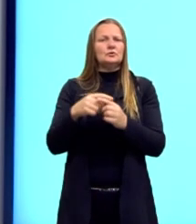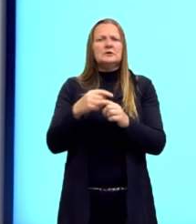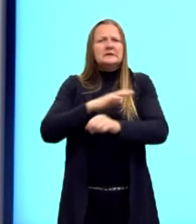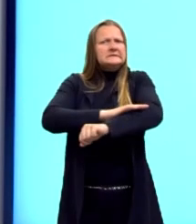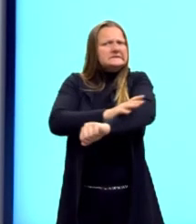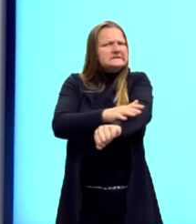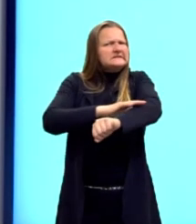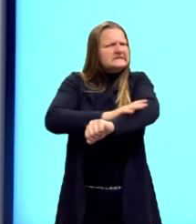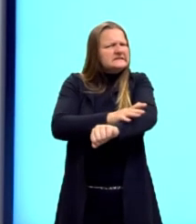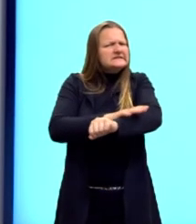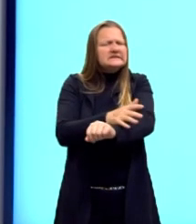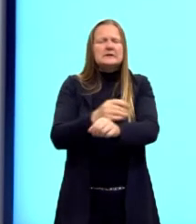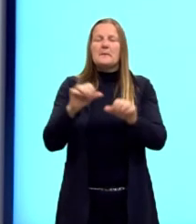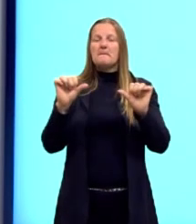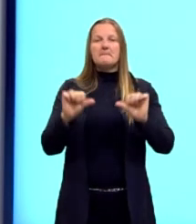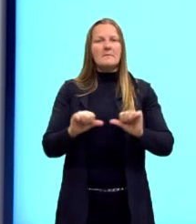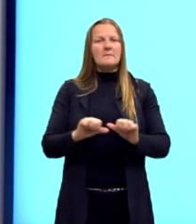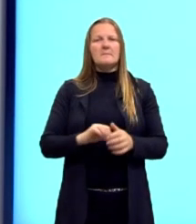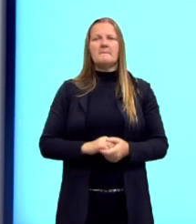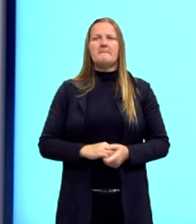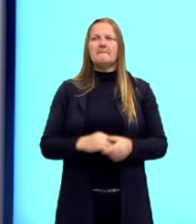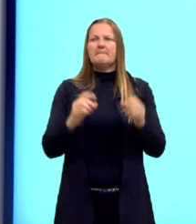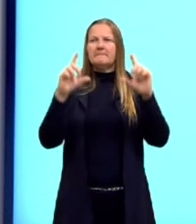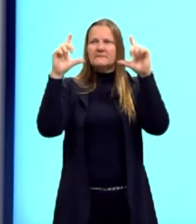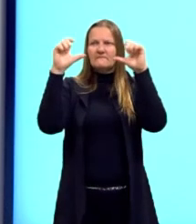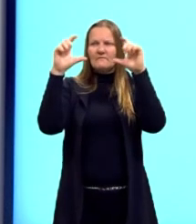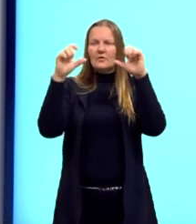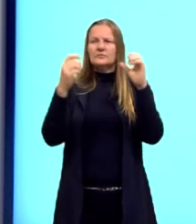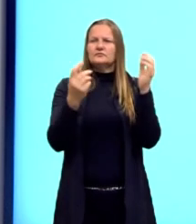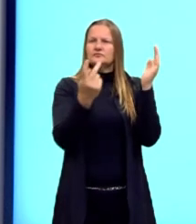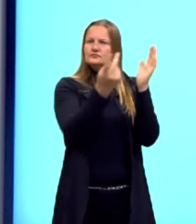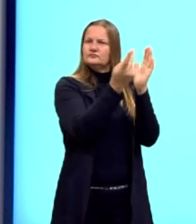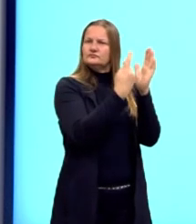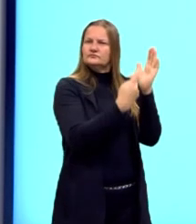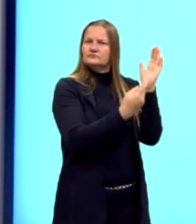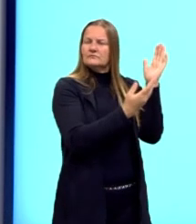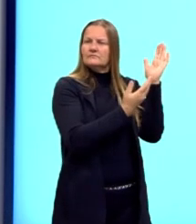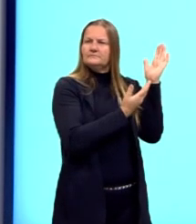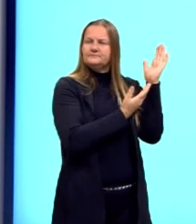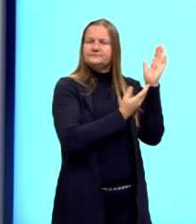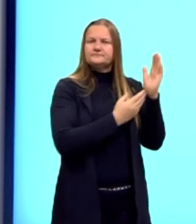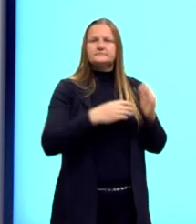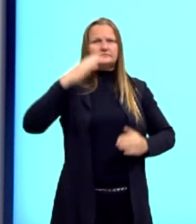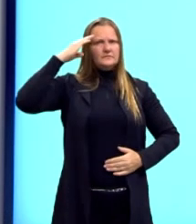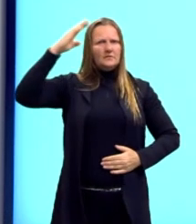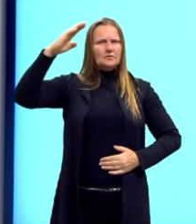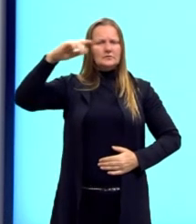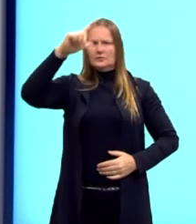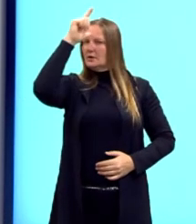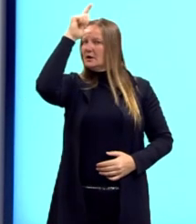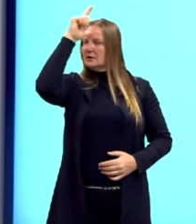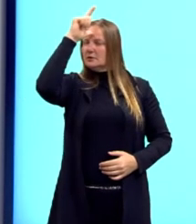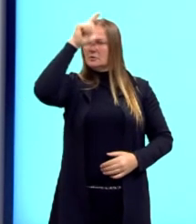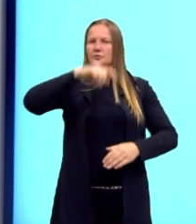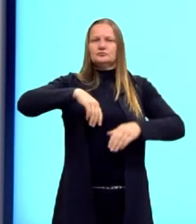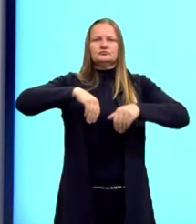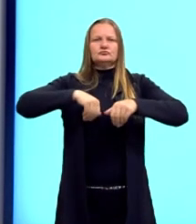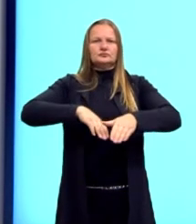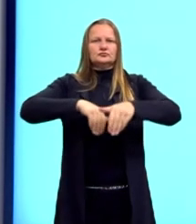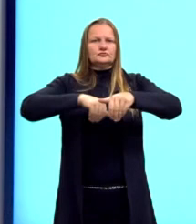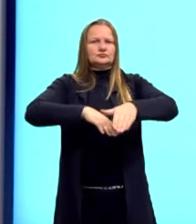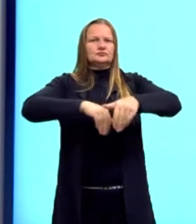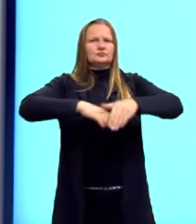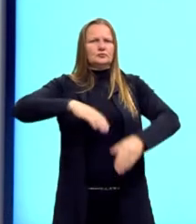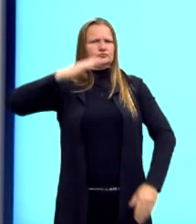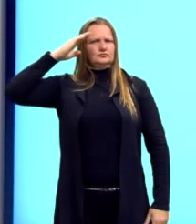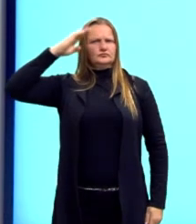antissemita, racista, e aqui nesse slide a gente tem uma imagem, então, de soldados alemães marchando aí com